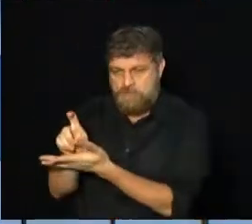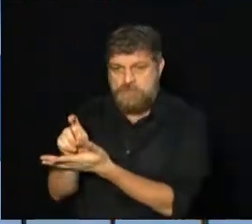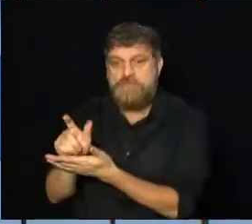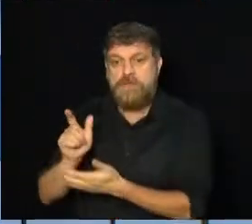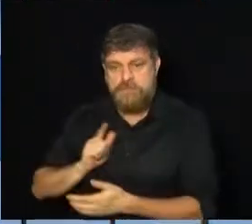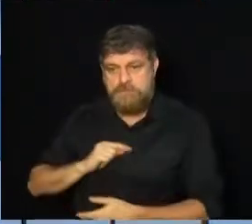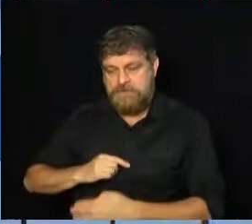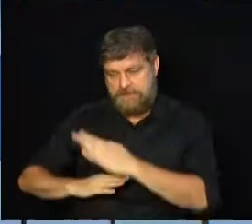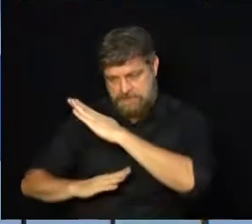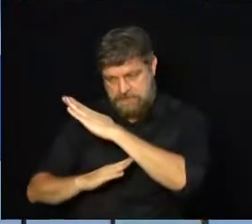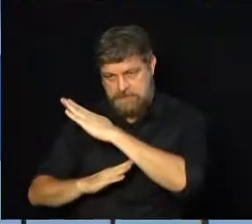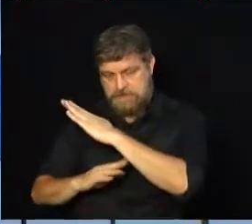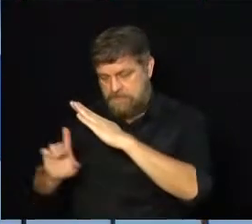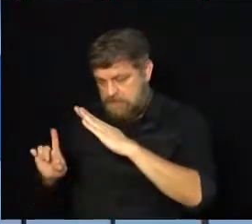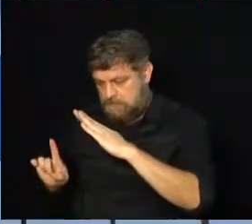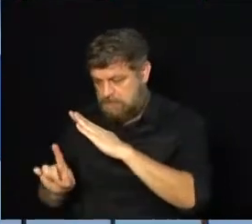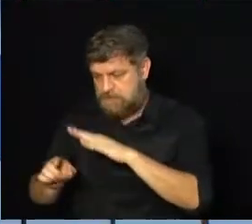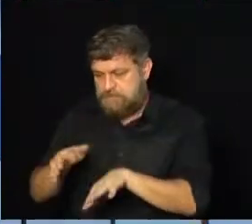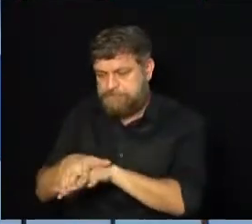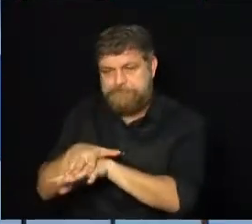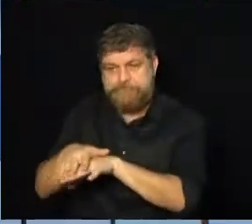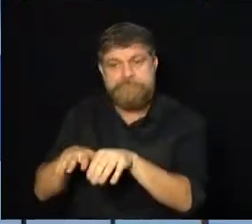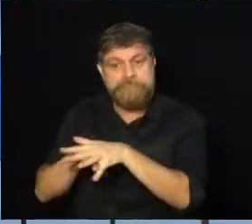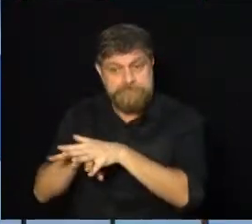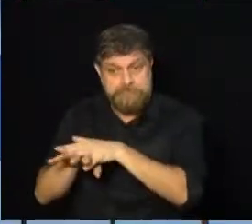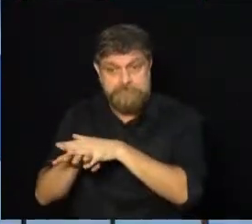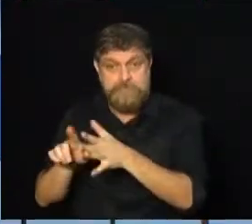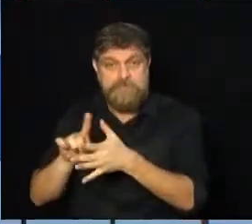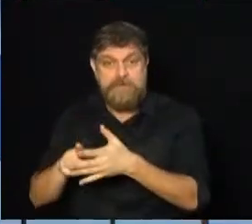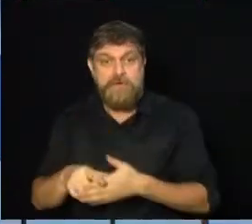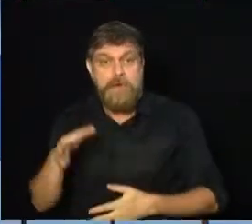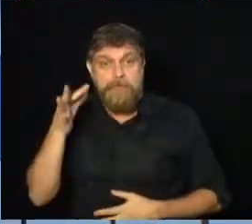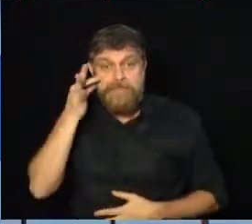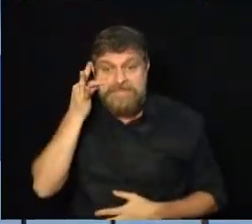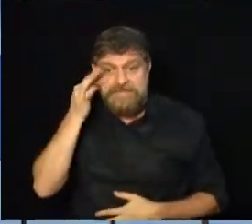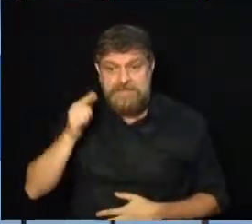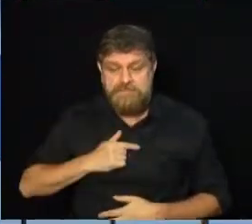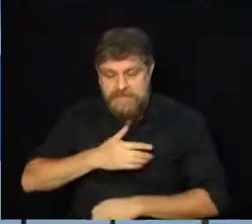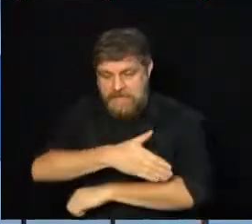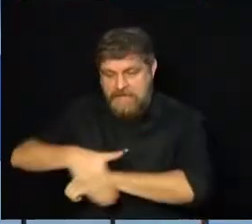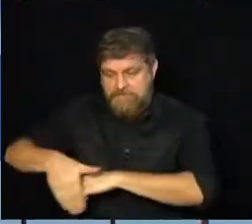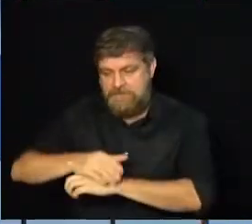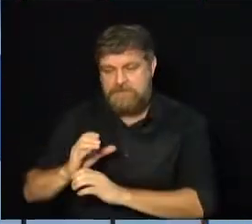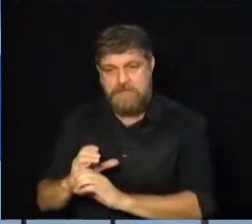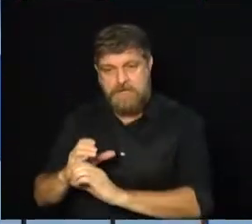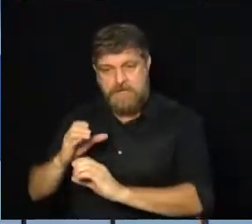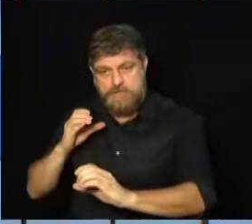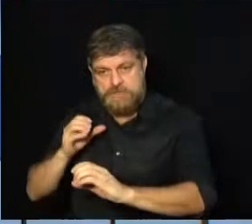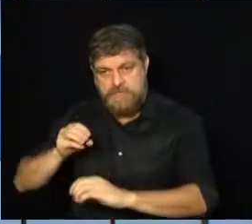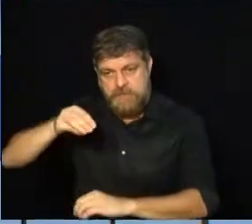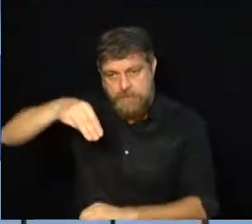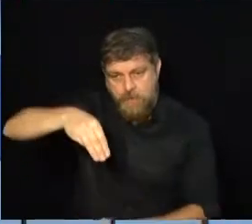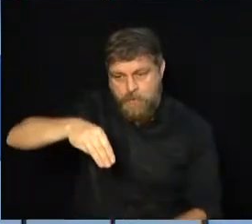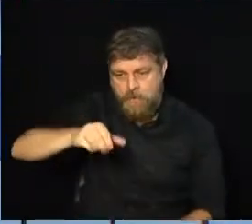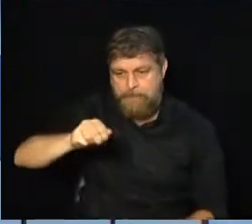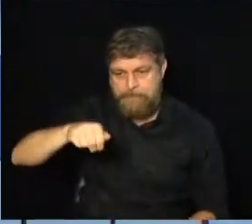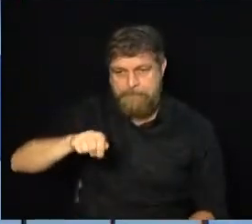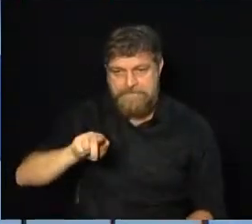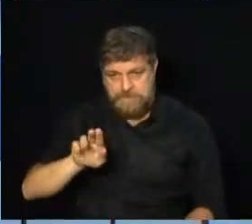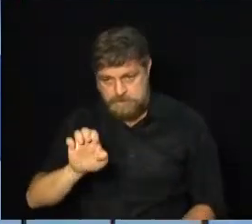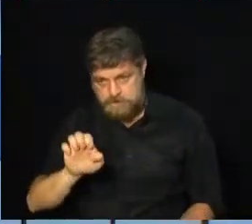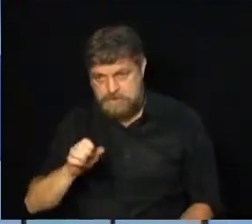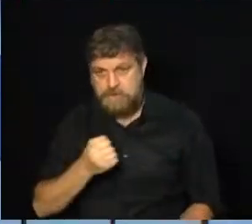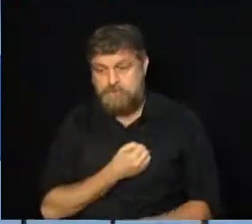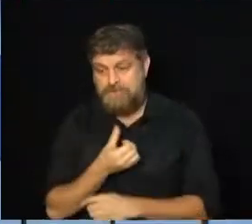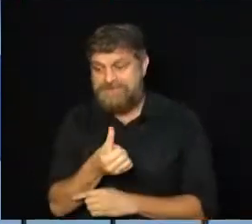entradas da Câmara Municipal de Campinas. Os eventos presenciais têm entrada pela Avenida Engenheiro Roberto Mangi, número 66, no